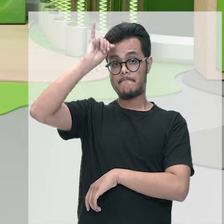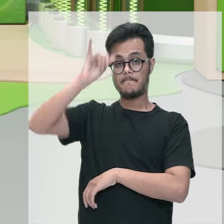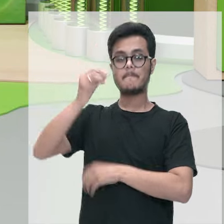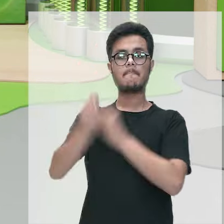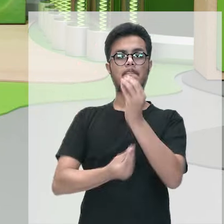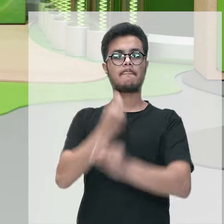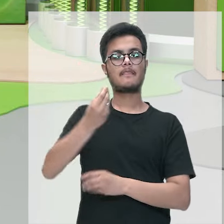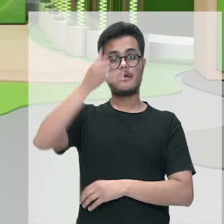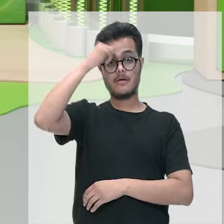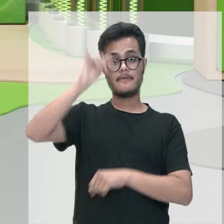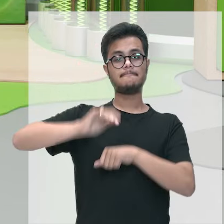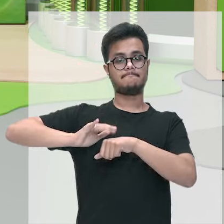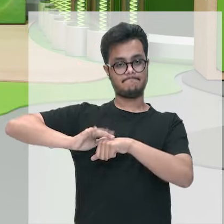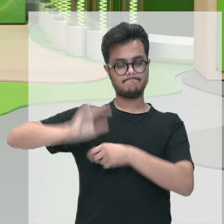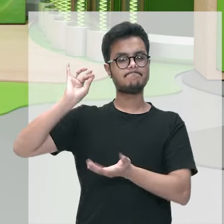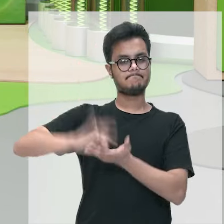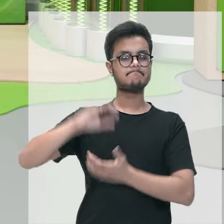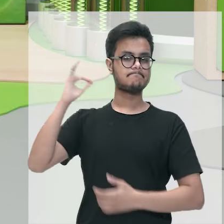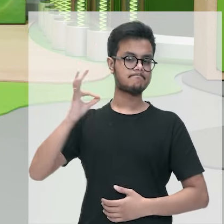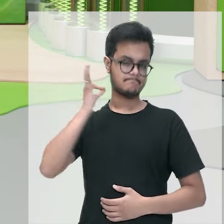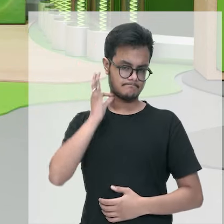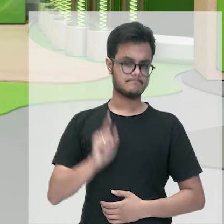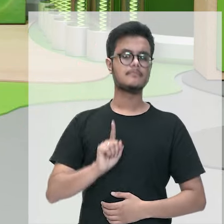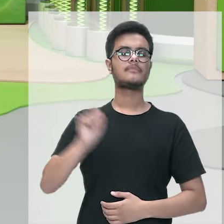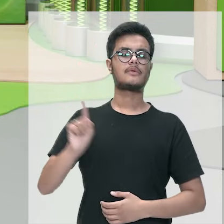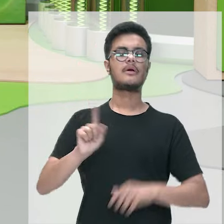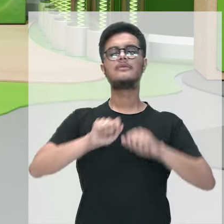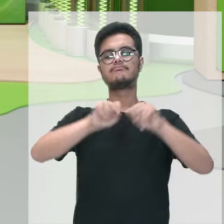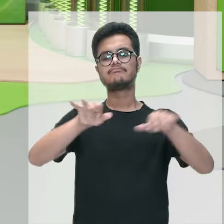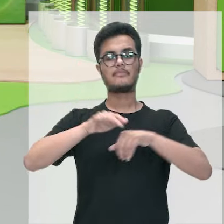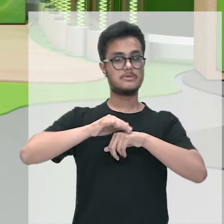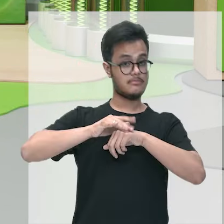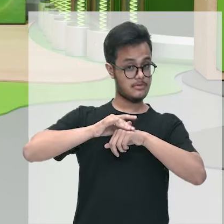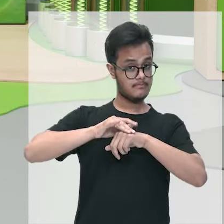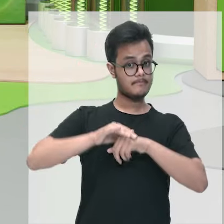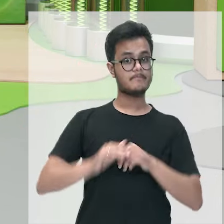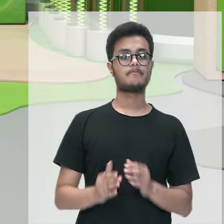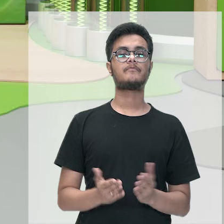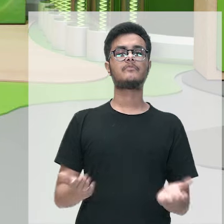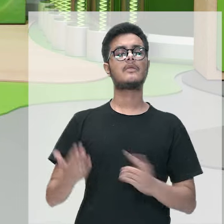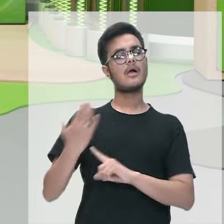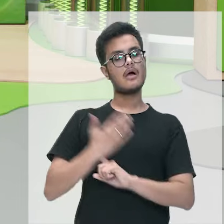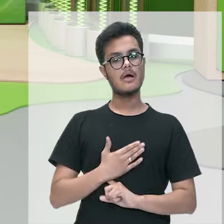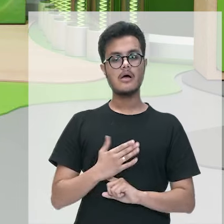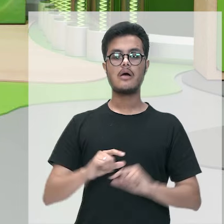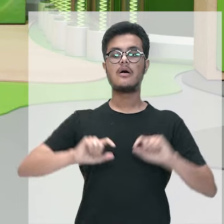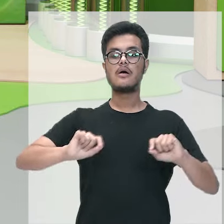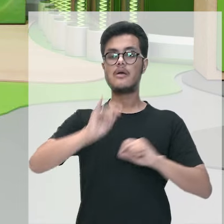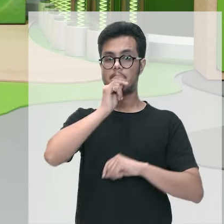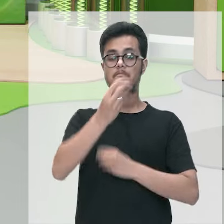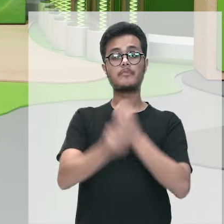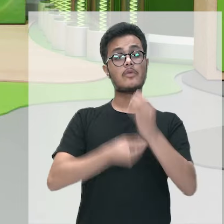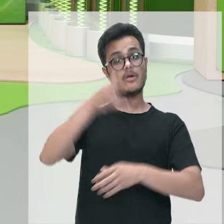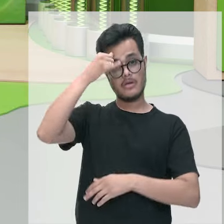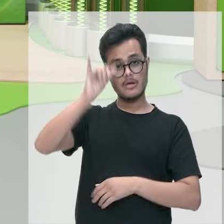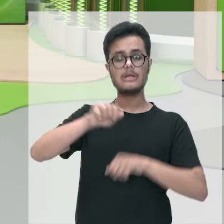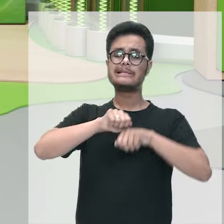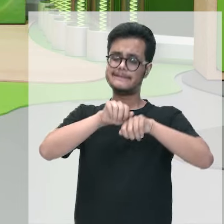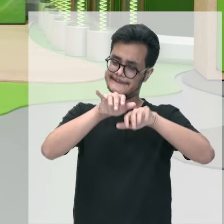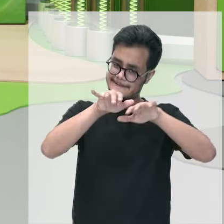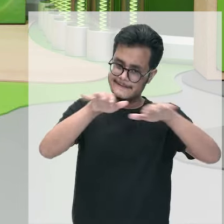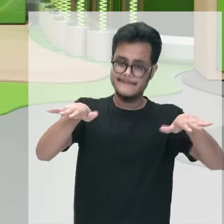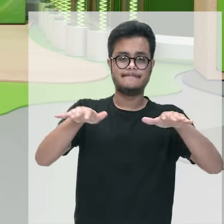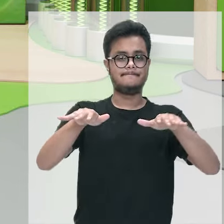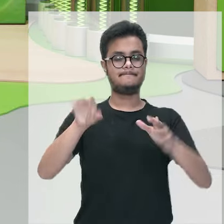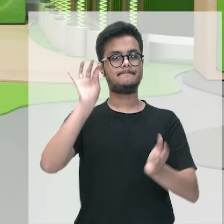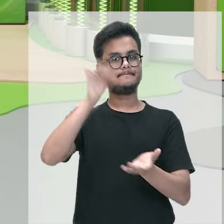ajudam a combater esse mosquito que pode causar essas doenças nos ajudam a impedir que essas doenças sejam